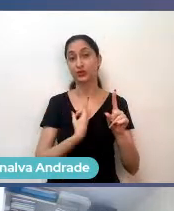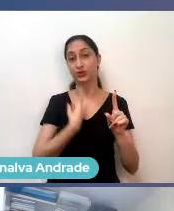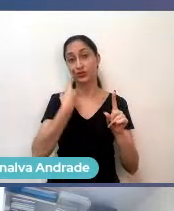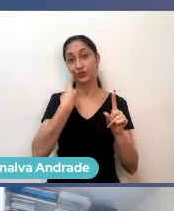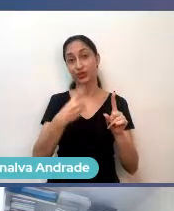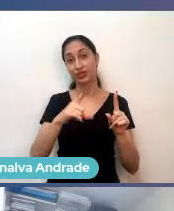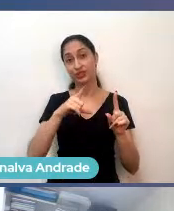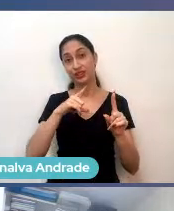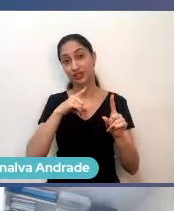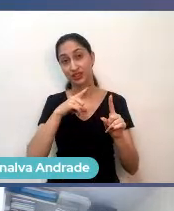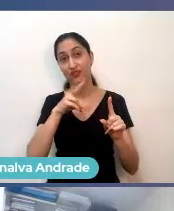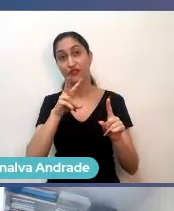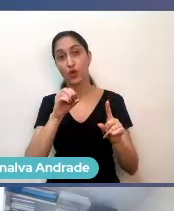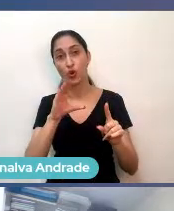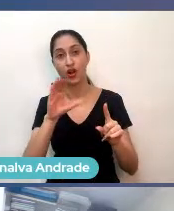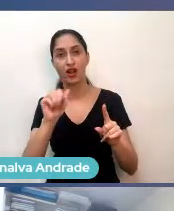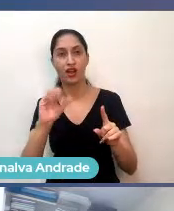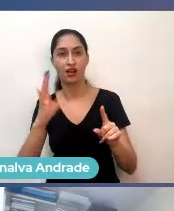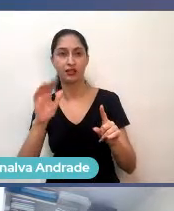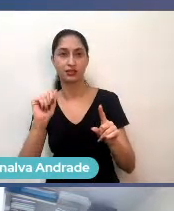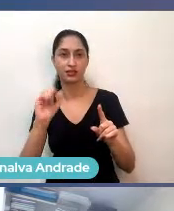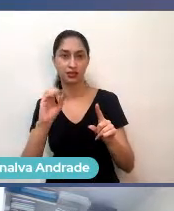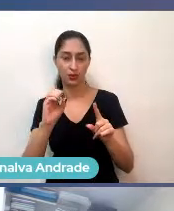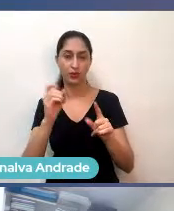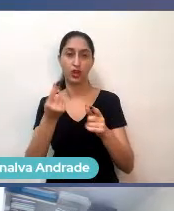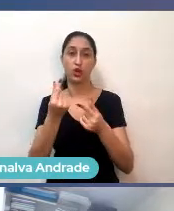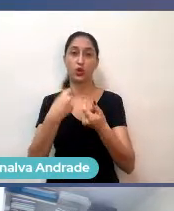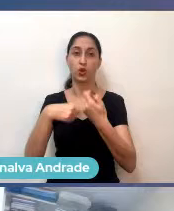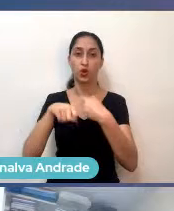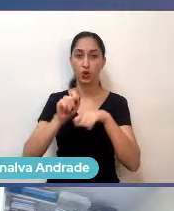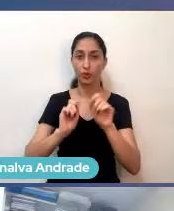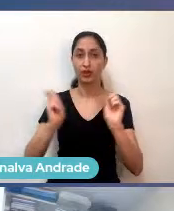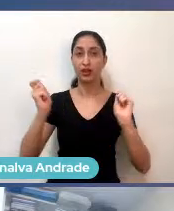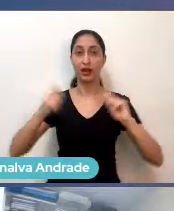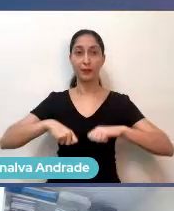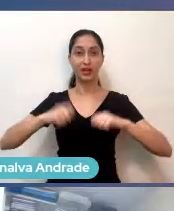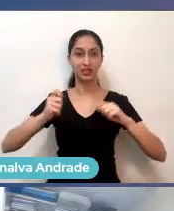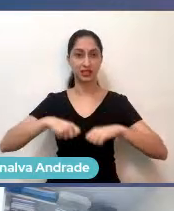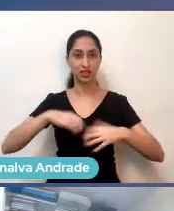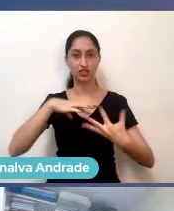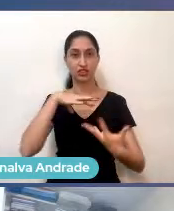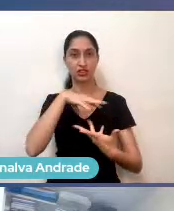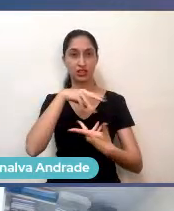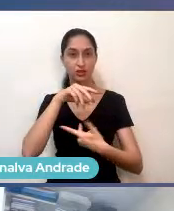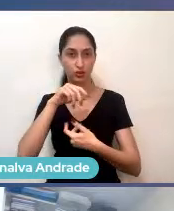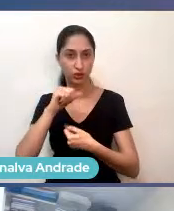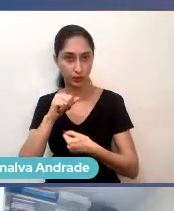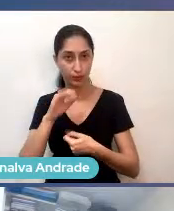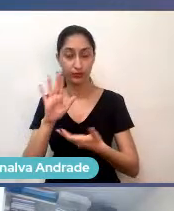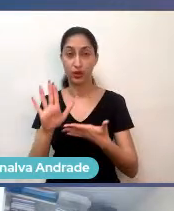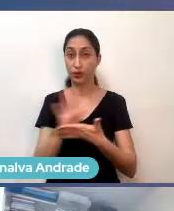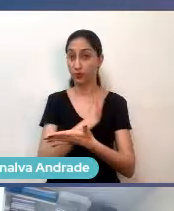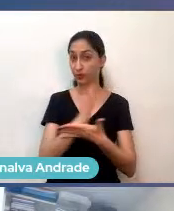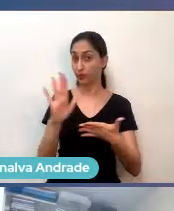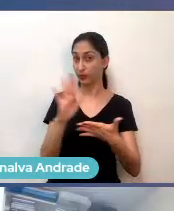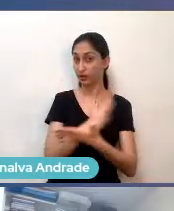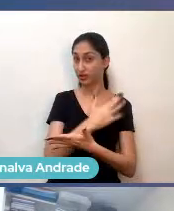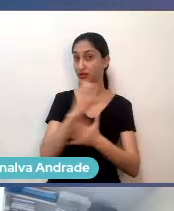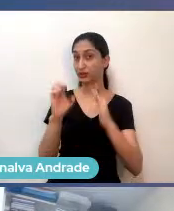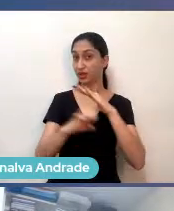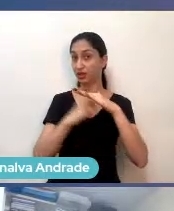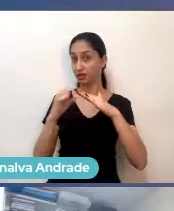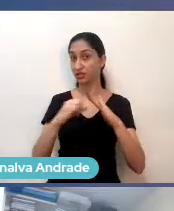econômica que já nasce com potencialidade internacional. Já tem algumas empresas de gesso fazendo